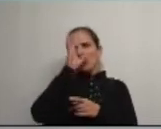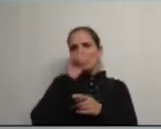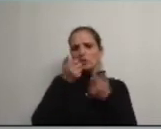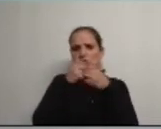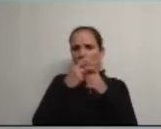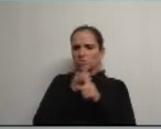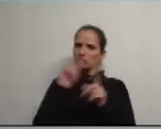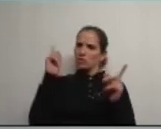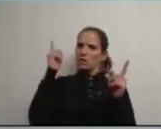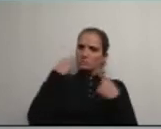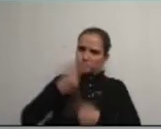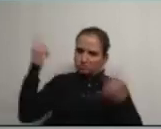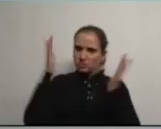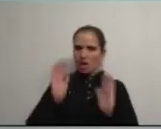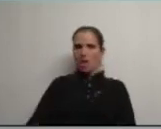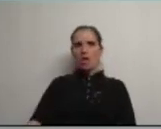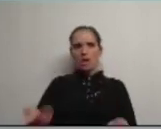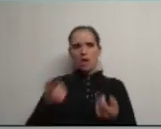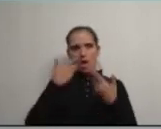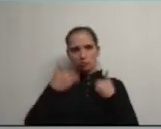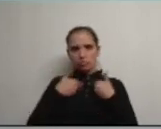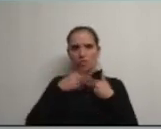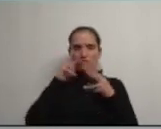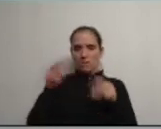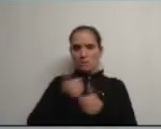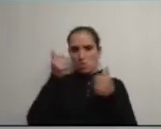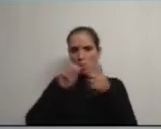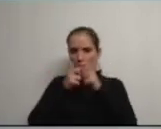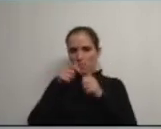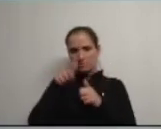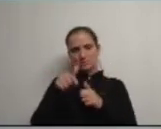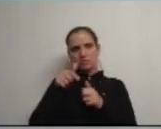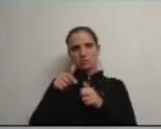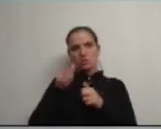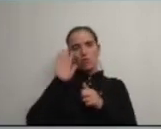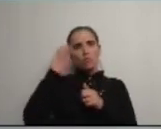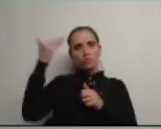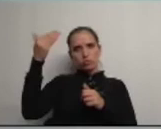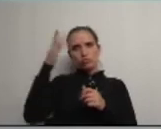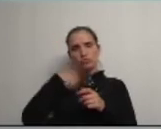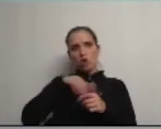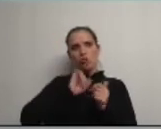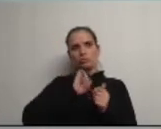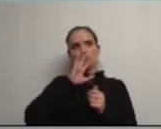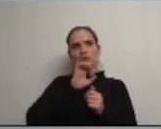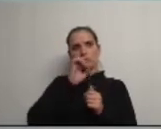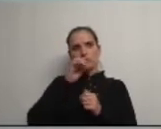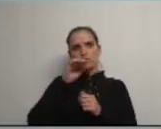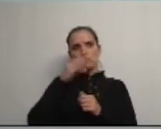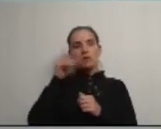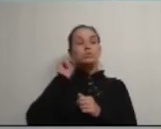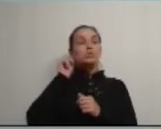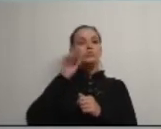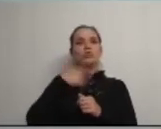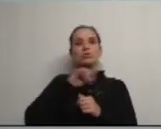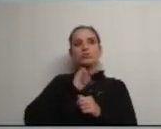que nos ajude a ver melhor o problema que é mesmo o futuro dos nossos filhos mas muito mais importante que os